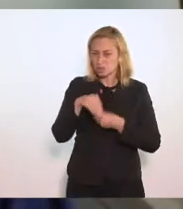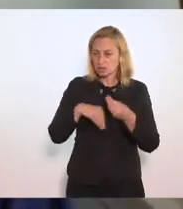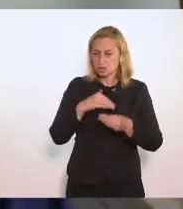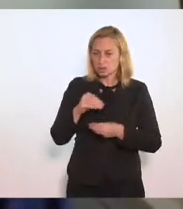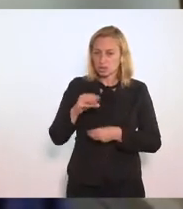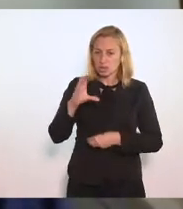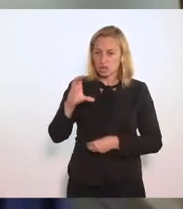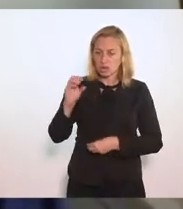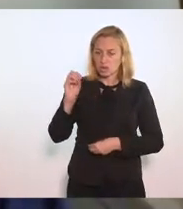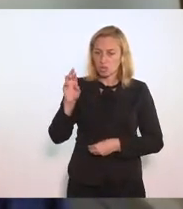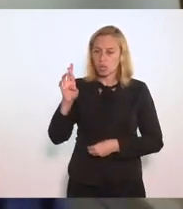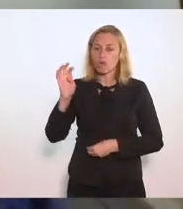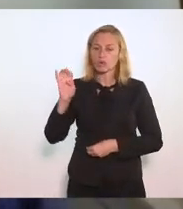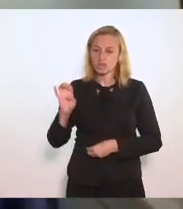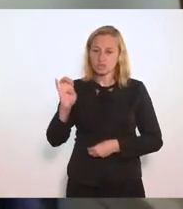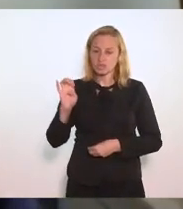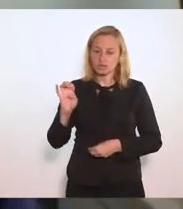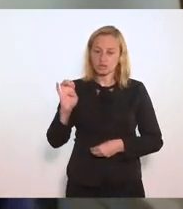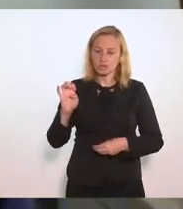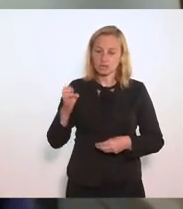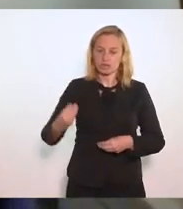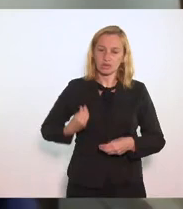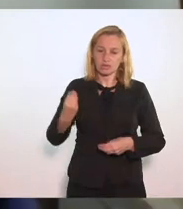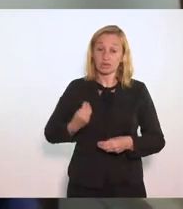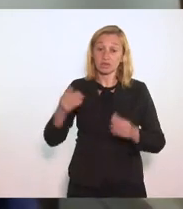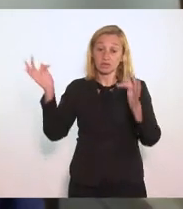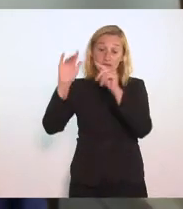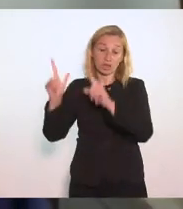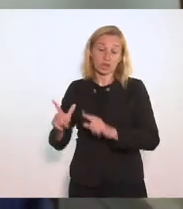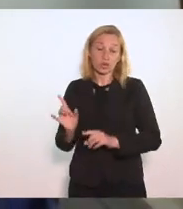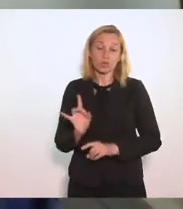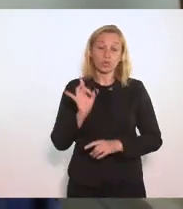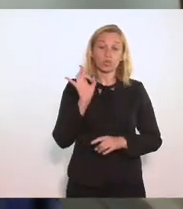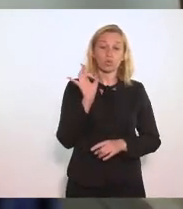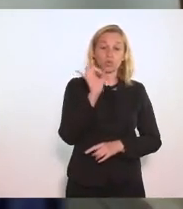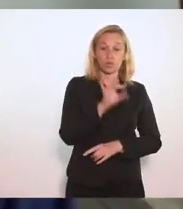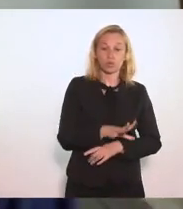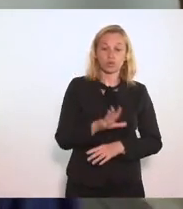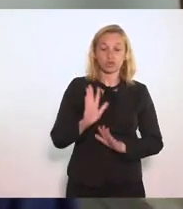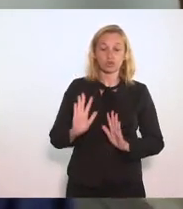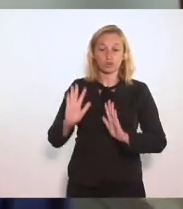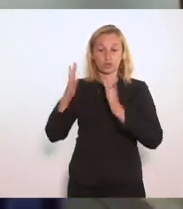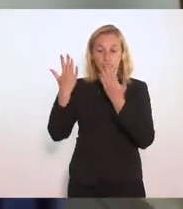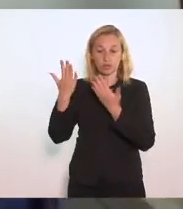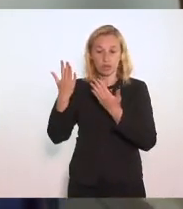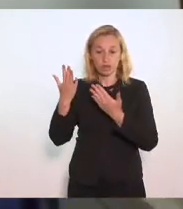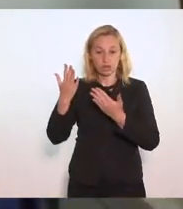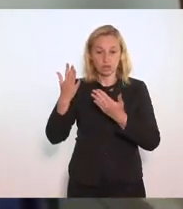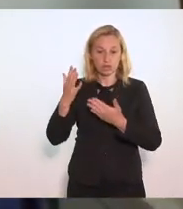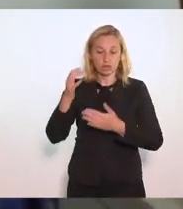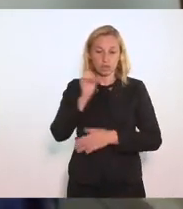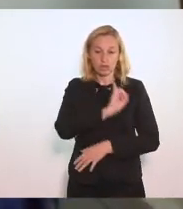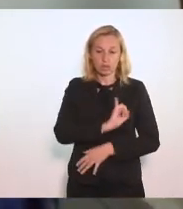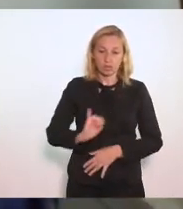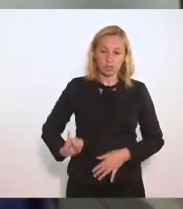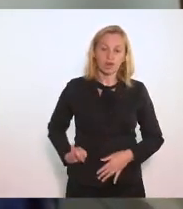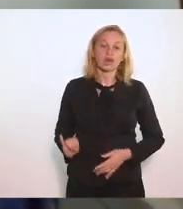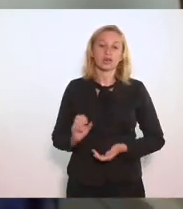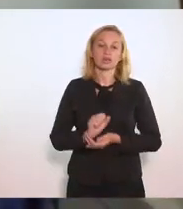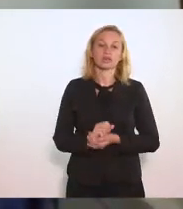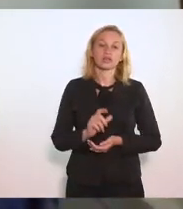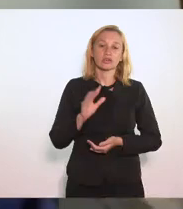Em um mundo A parte O último baile Do império Que é Um olho Sobre tela De Francisco